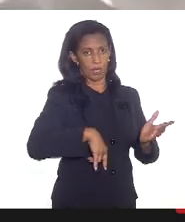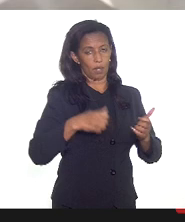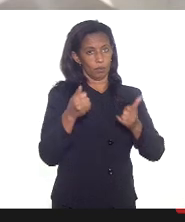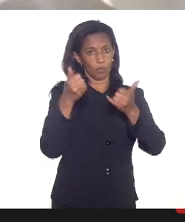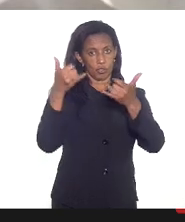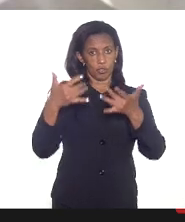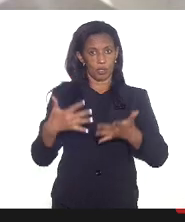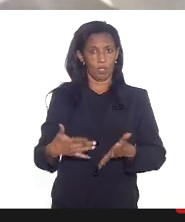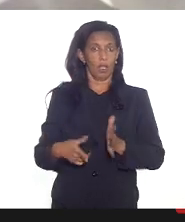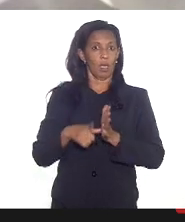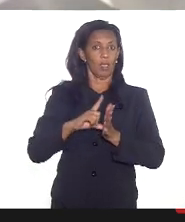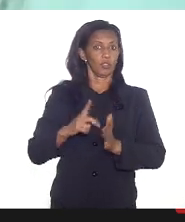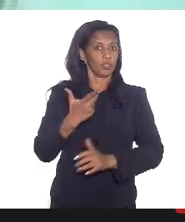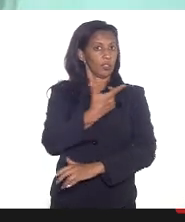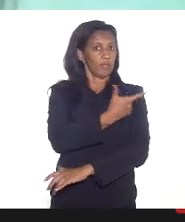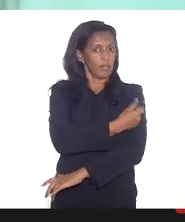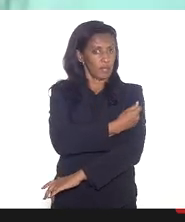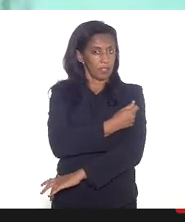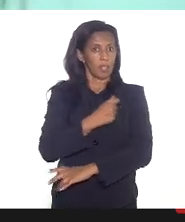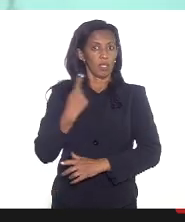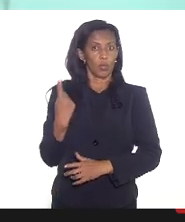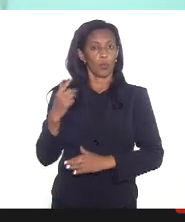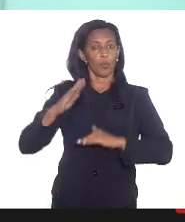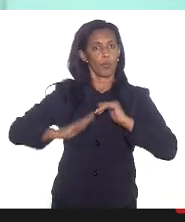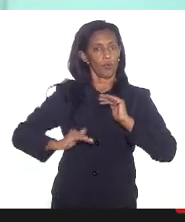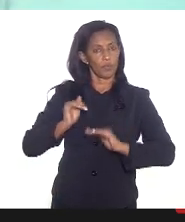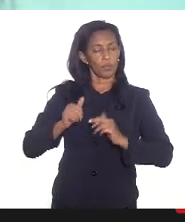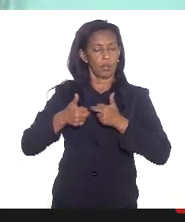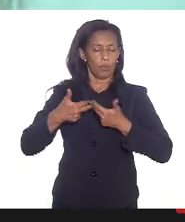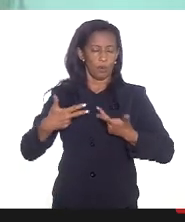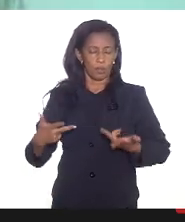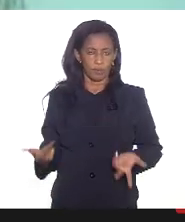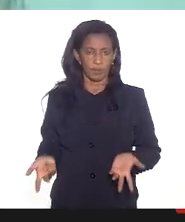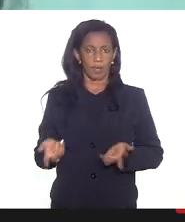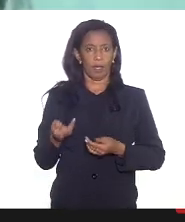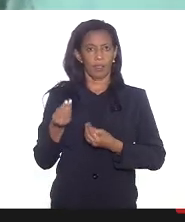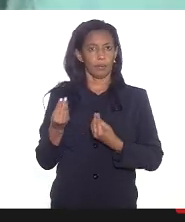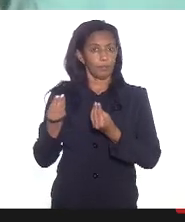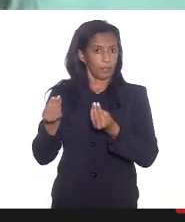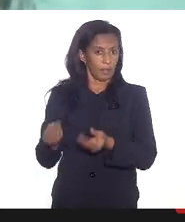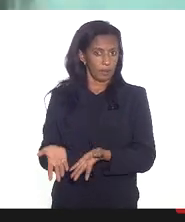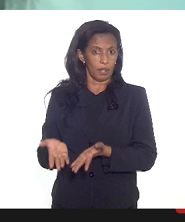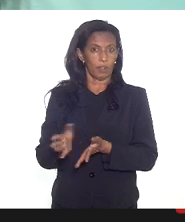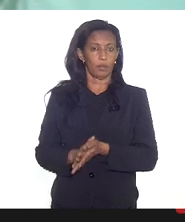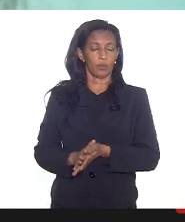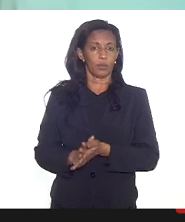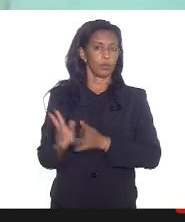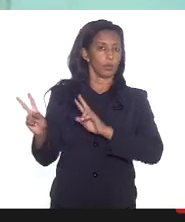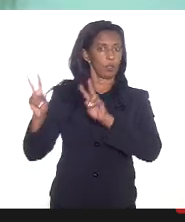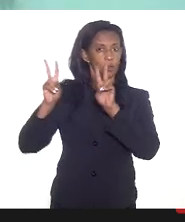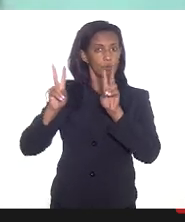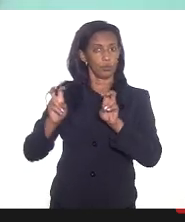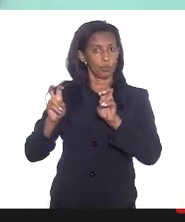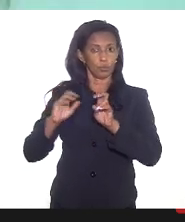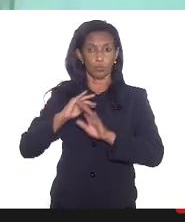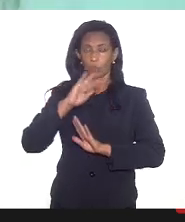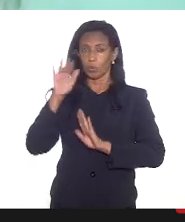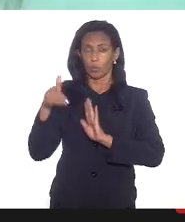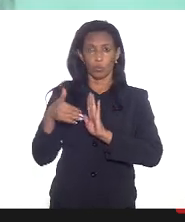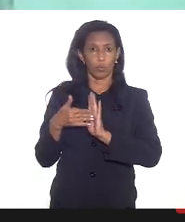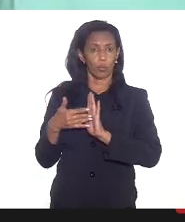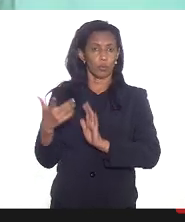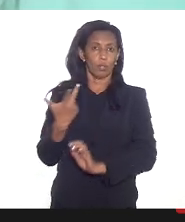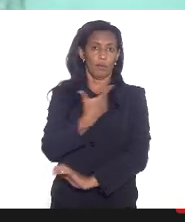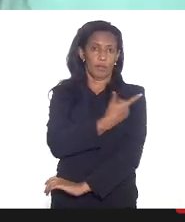vacinada e é orientada por um profissional qualificado para tal sobre toda essa questão